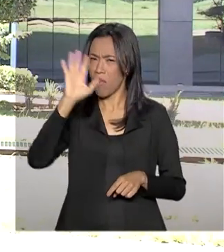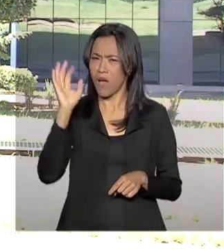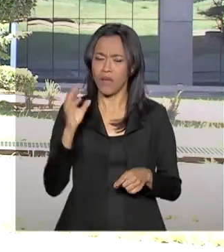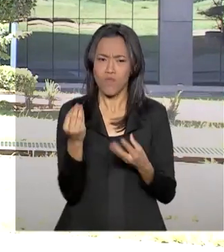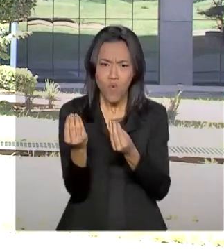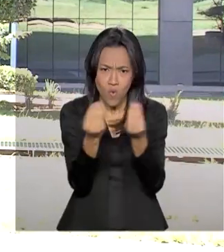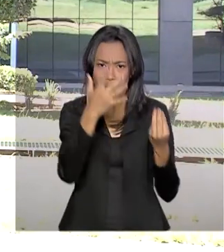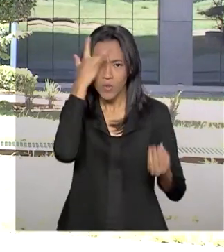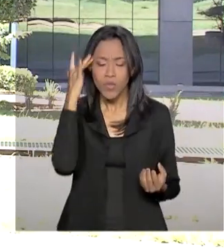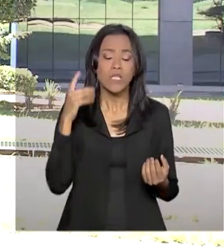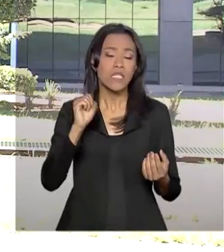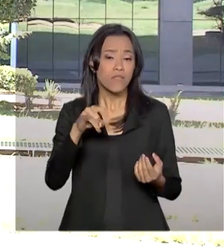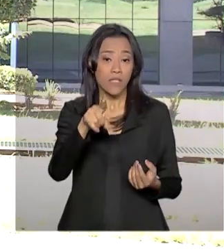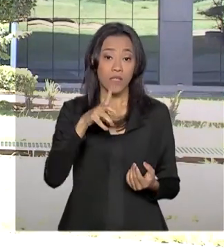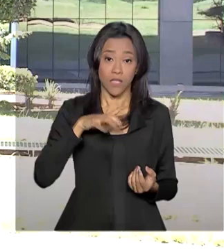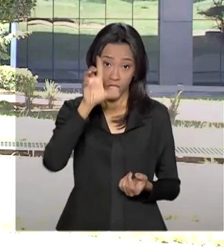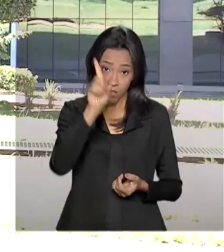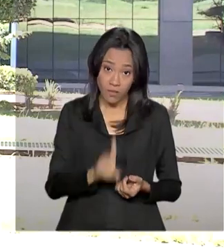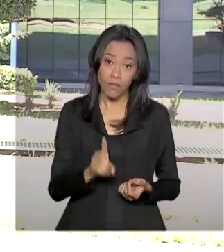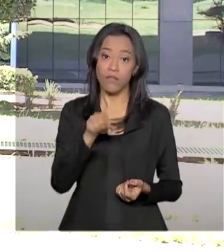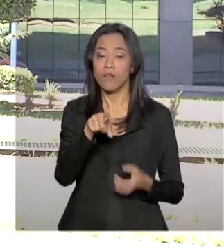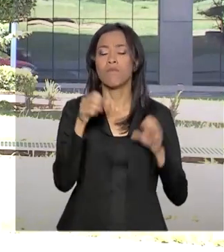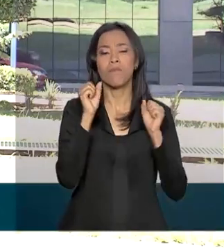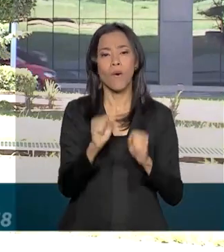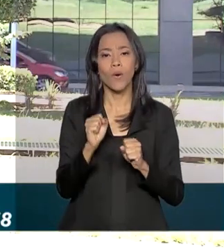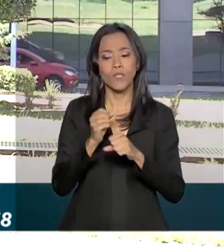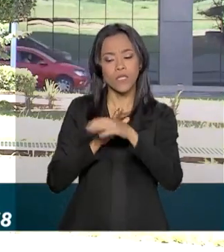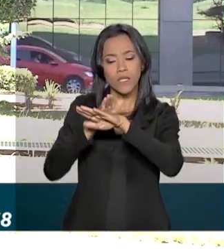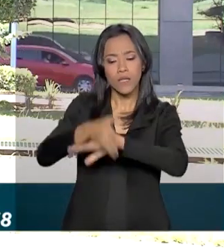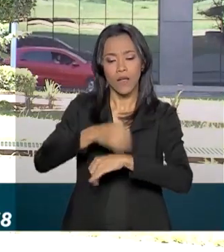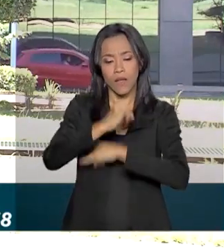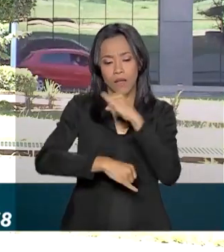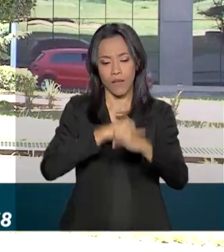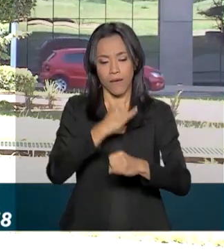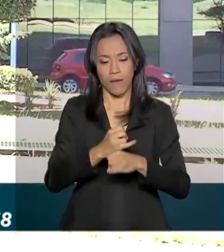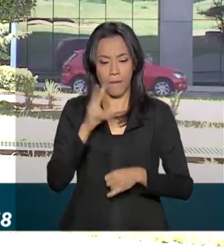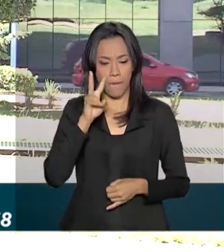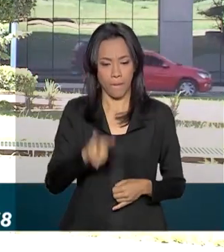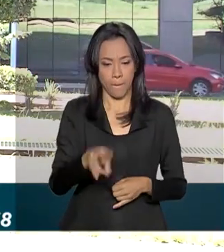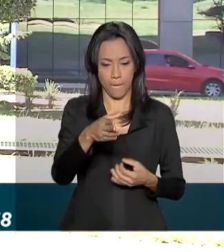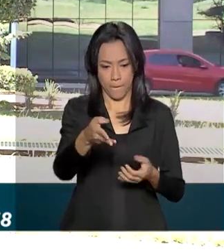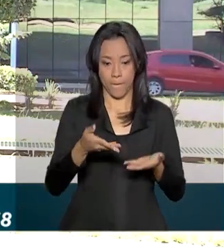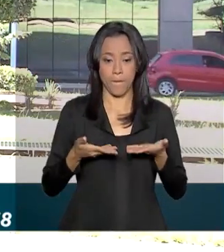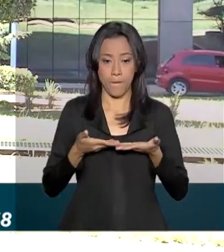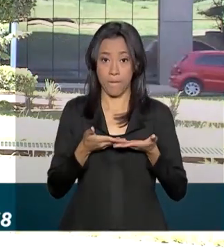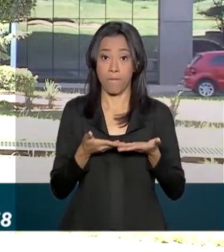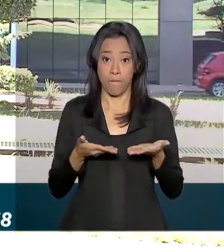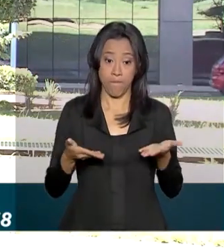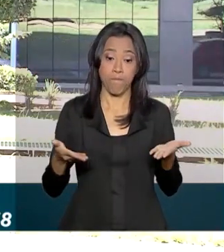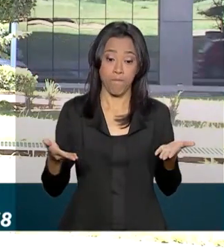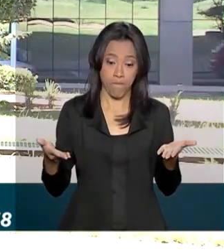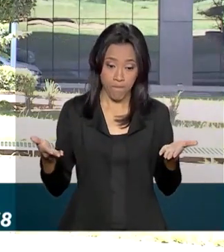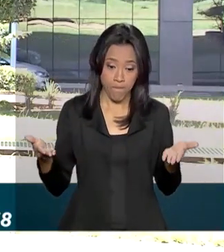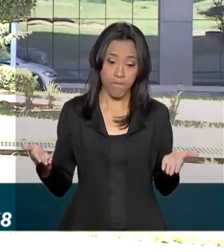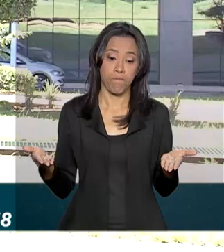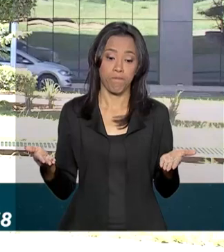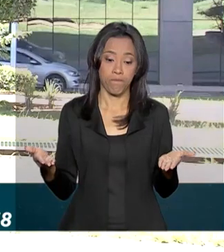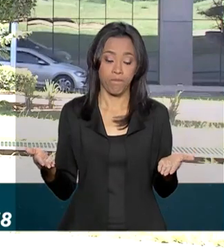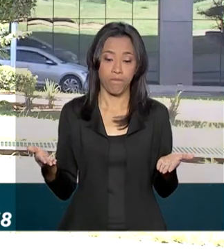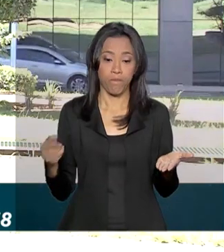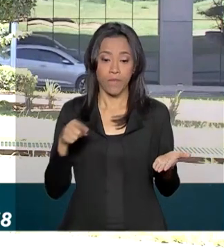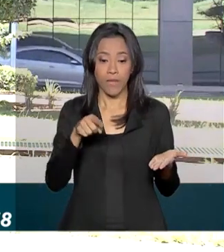para saber se você tem direito, você pode consultar o site da Caixa, esses dados que aparecem aqui na sua tela. O site da Caixa